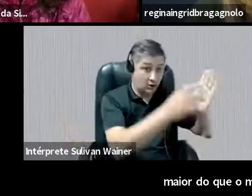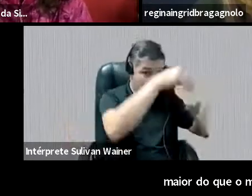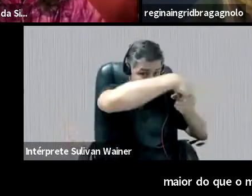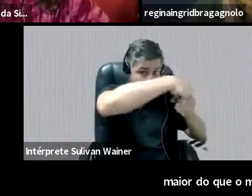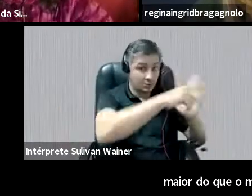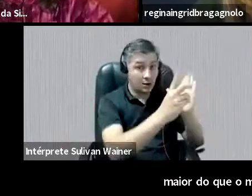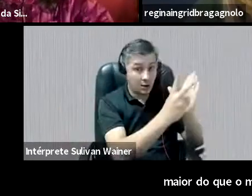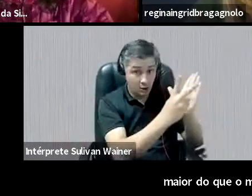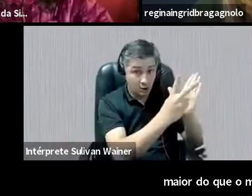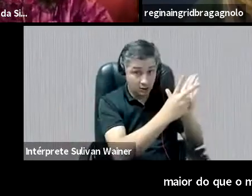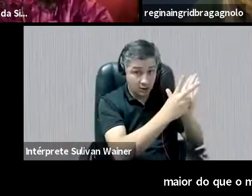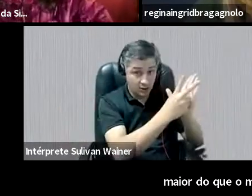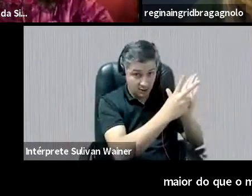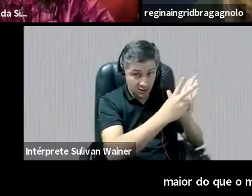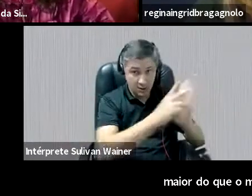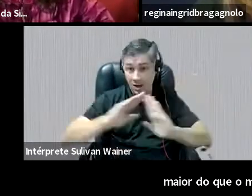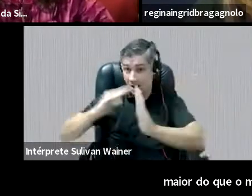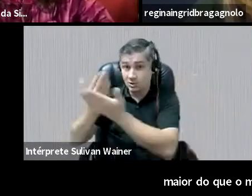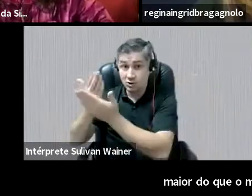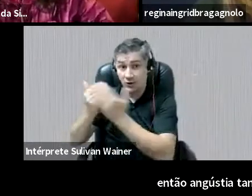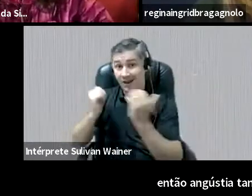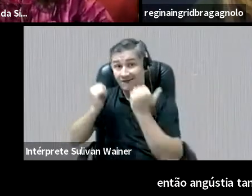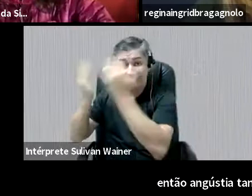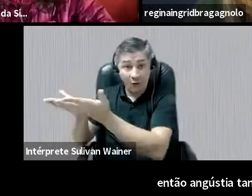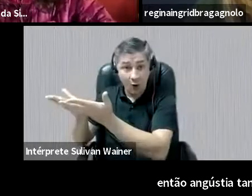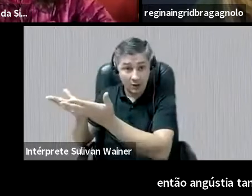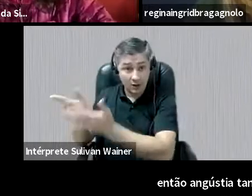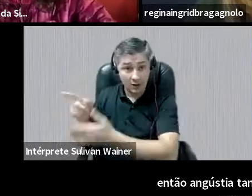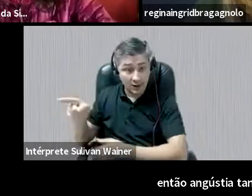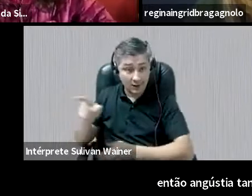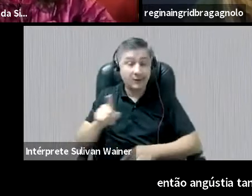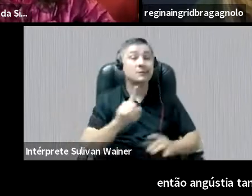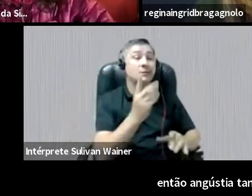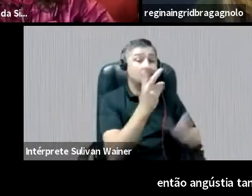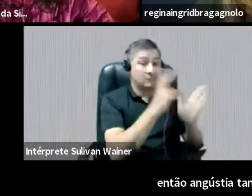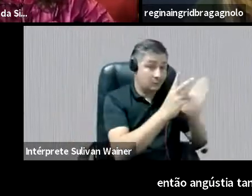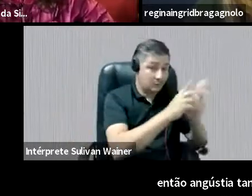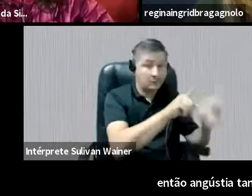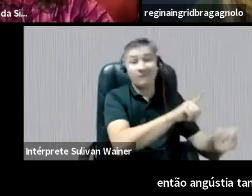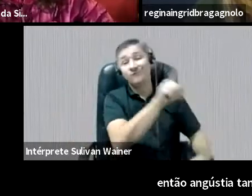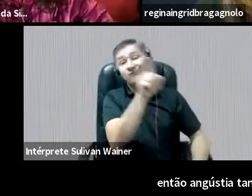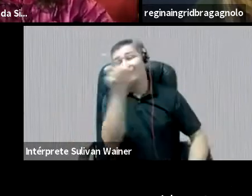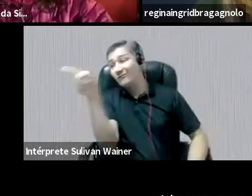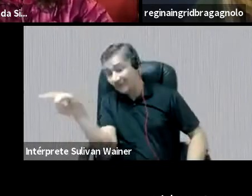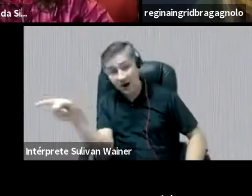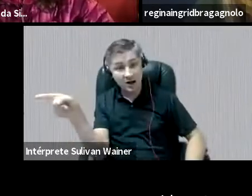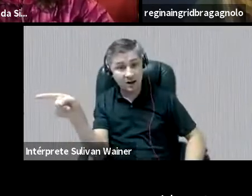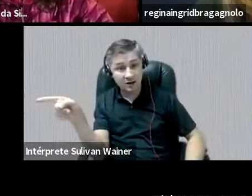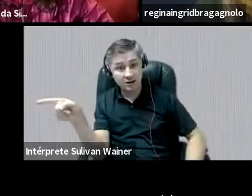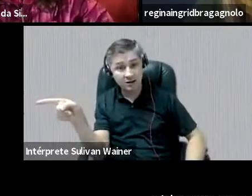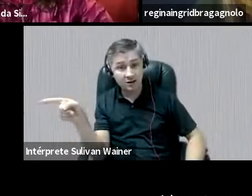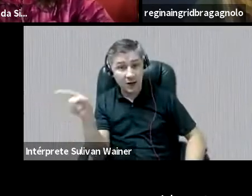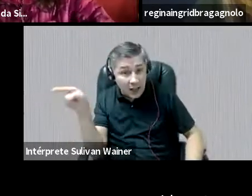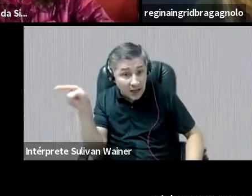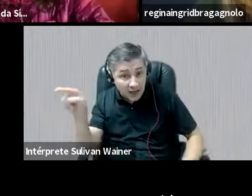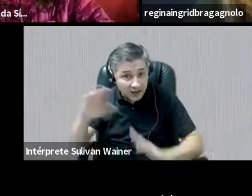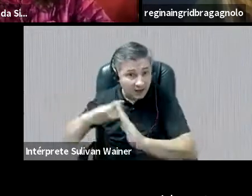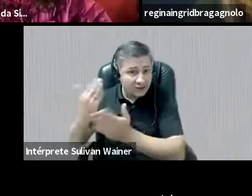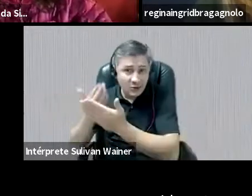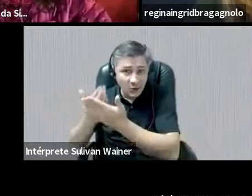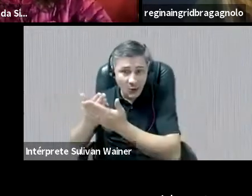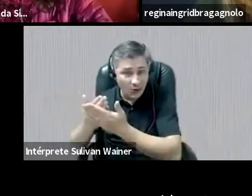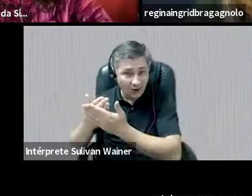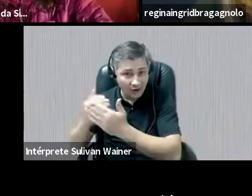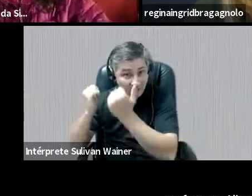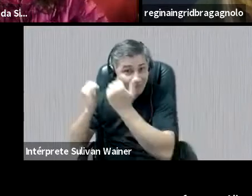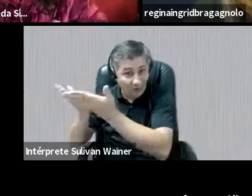nomeou como adolescente seis, ele, todo o tempo, ele diz, professora Lini, eu não aprendi nada, né, eu